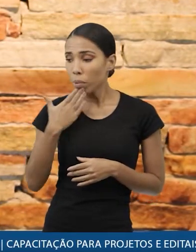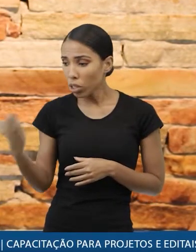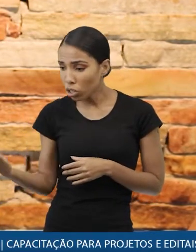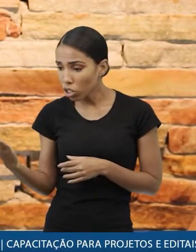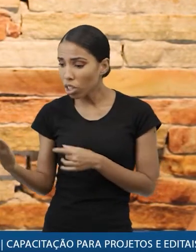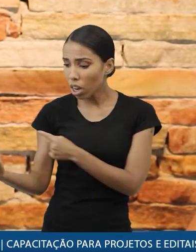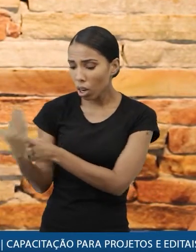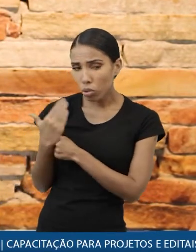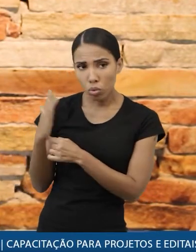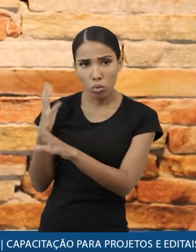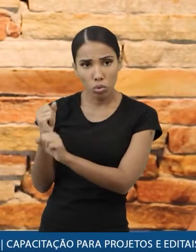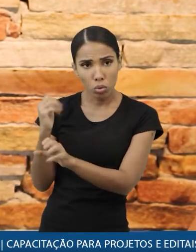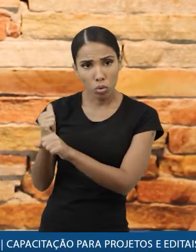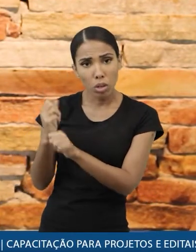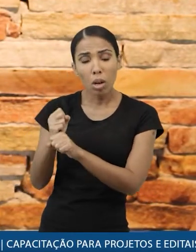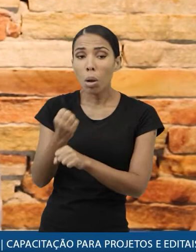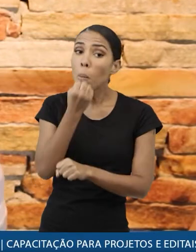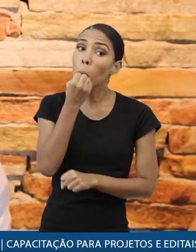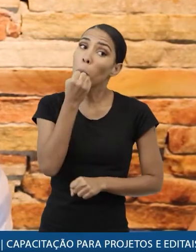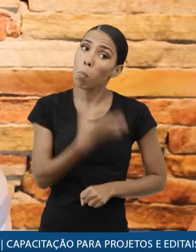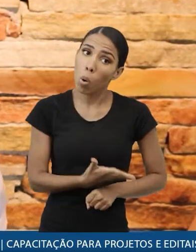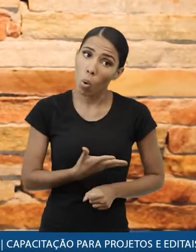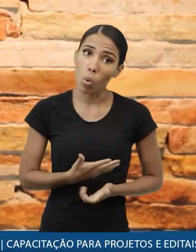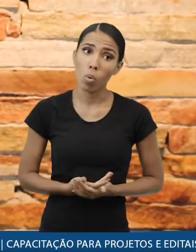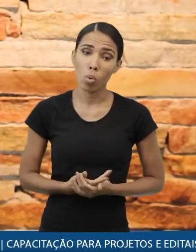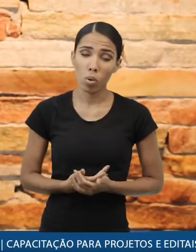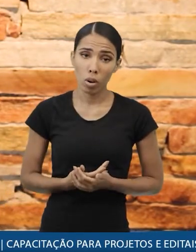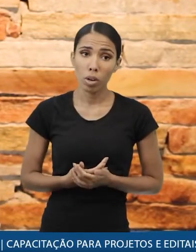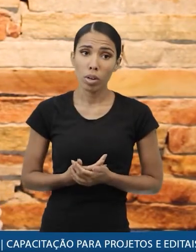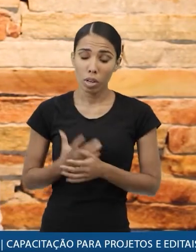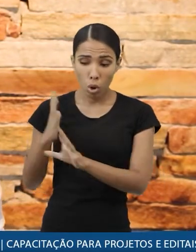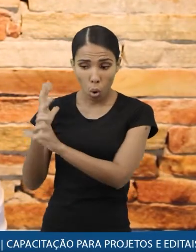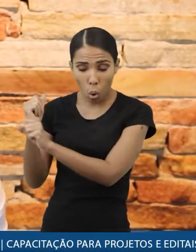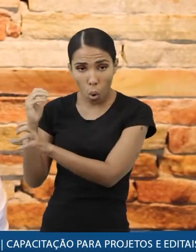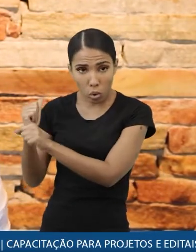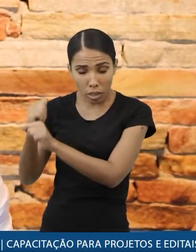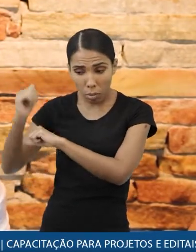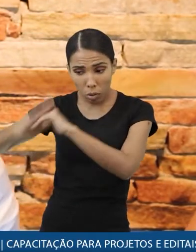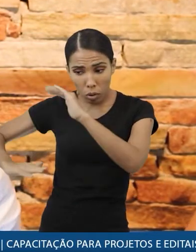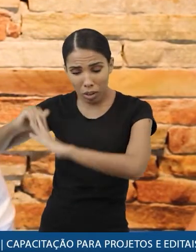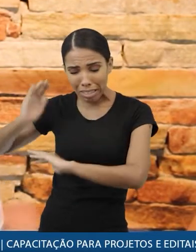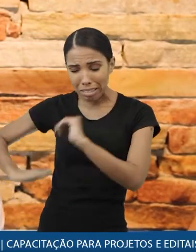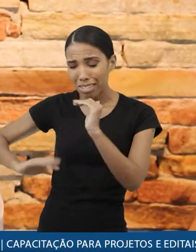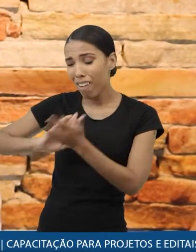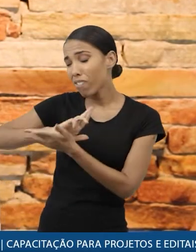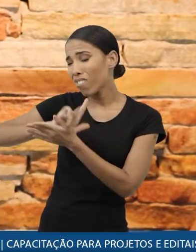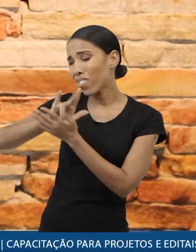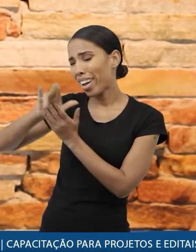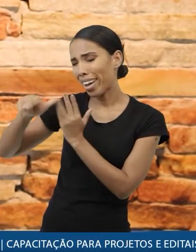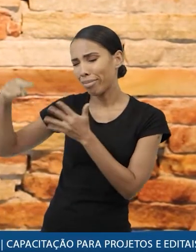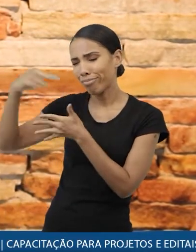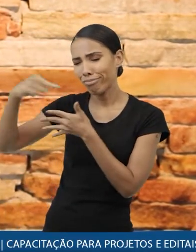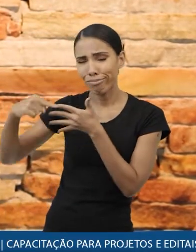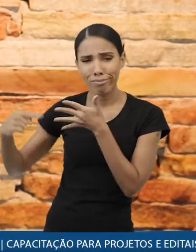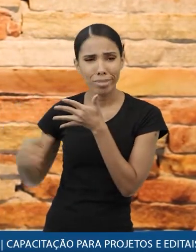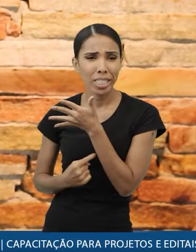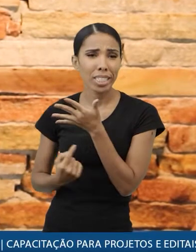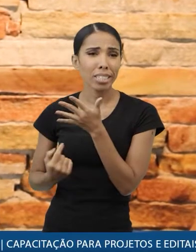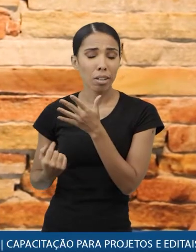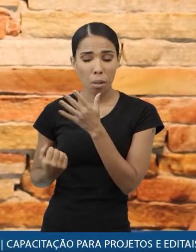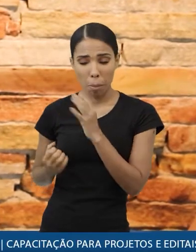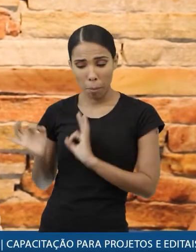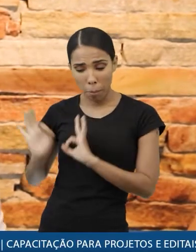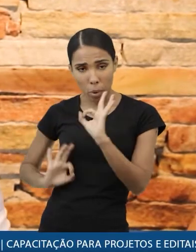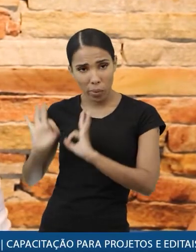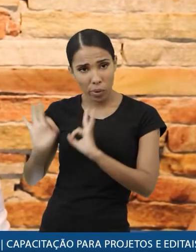pedir ajuda a algum contador o que é bem indicado porque essas questões contáveis elas são de fato múltiplas a gente sabe que os produtores